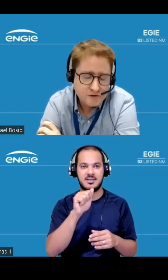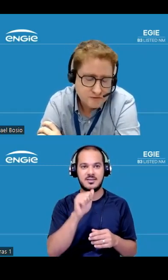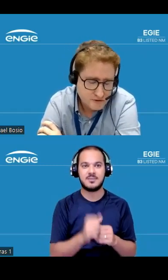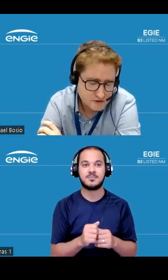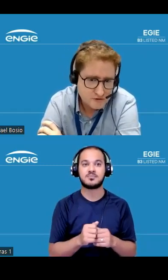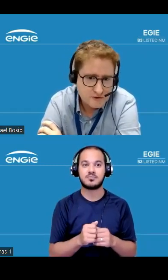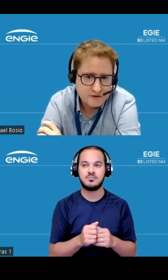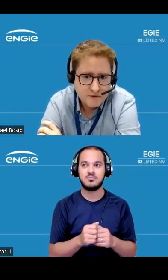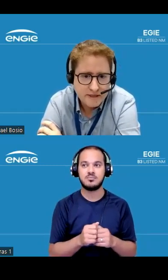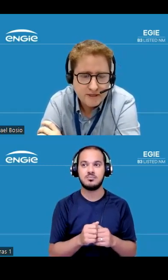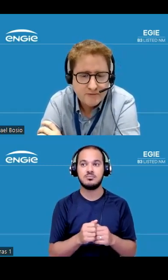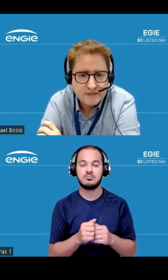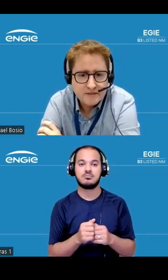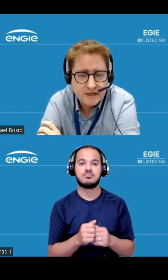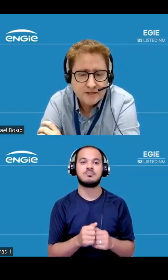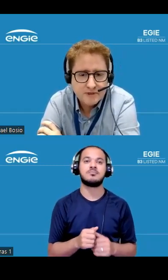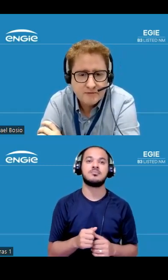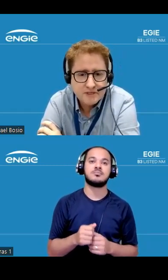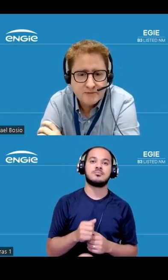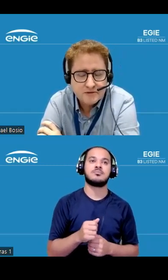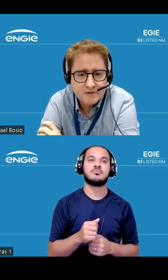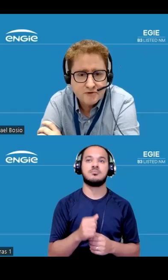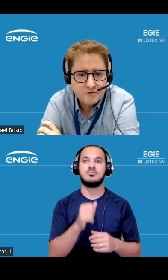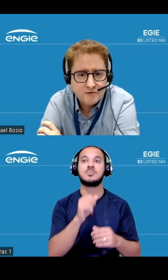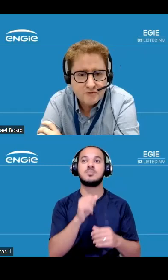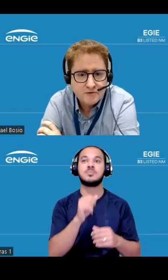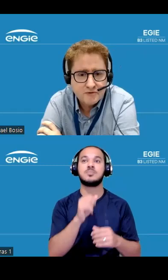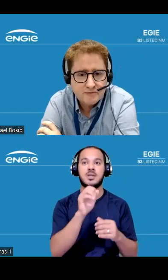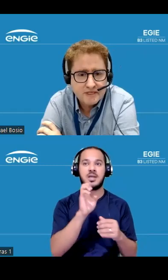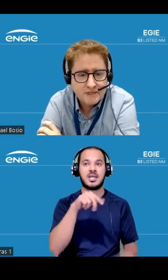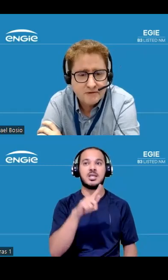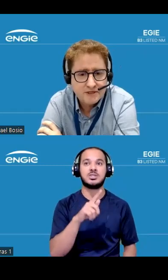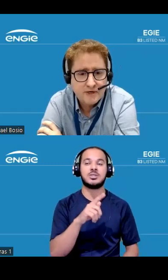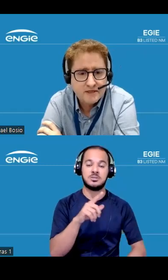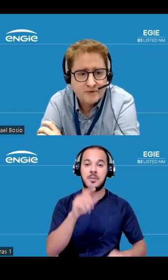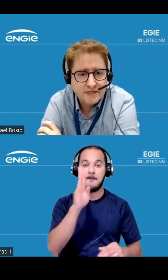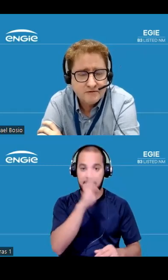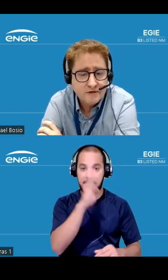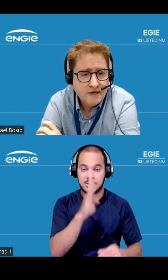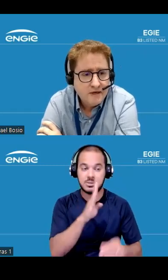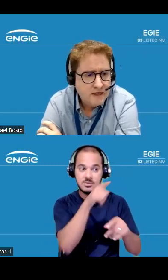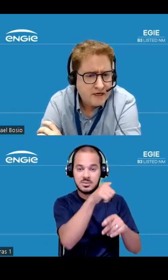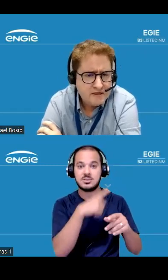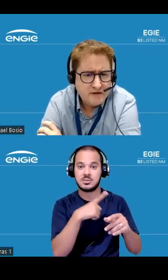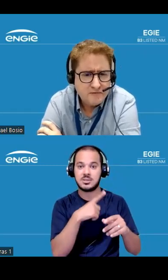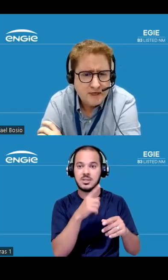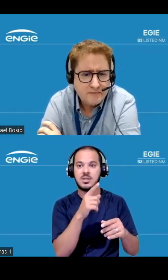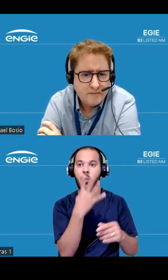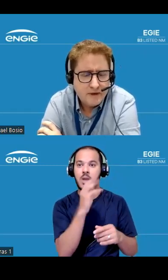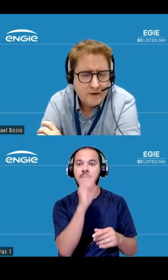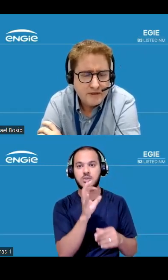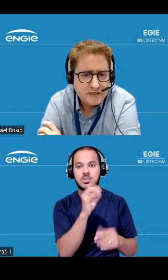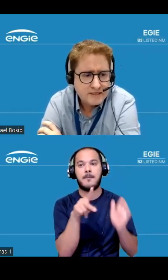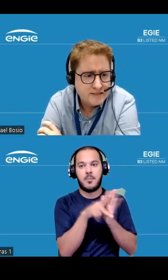controlador a Engie Brasil participações possui uma participação de 40% aqui teve uma